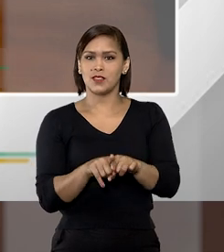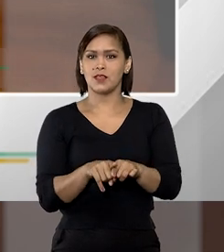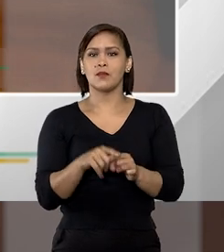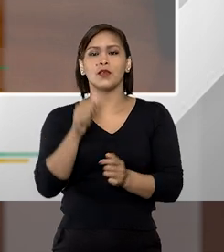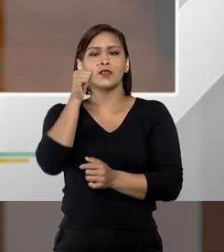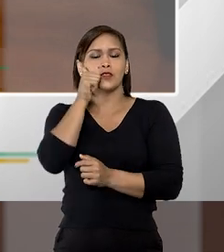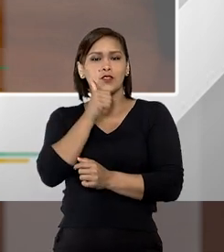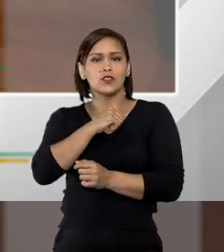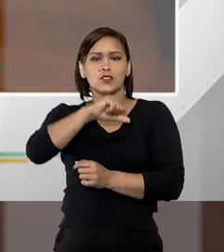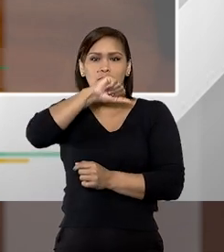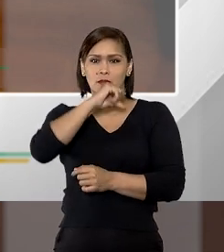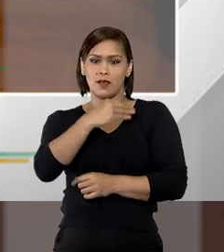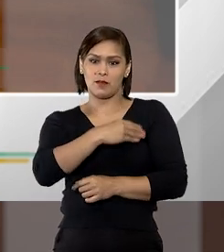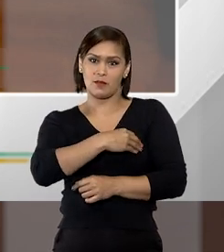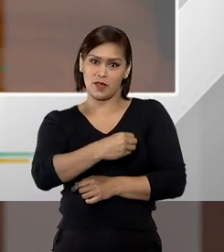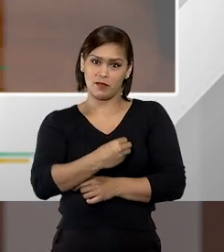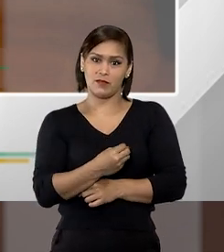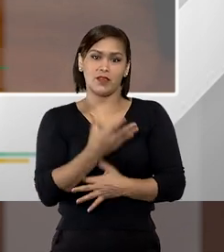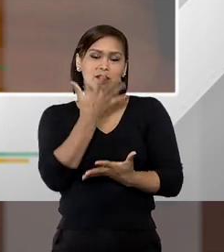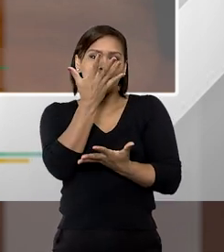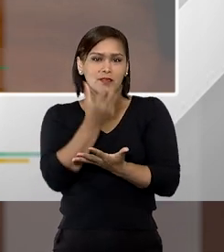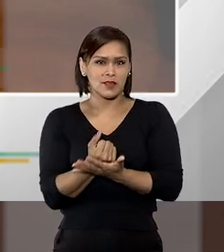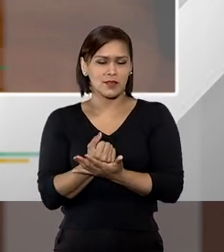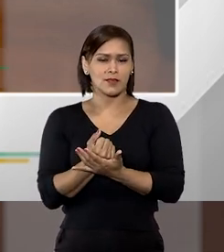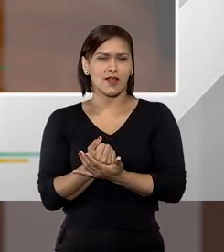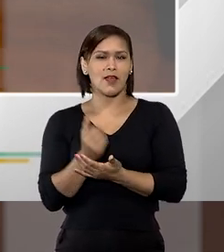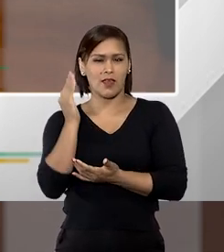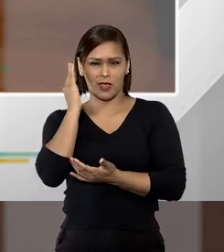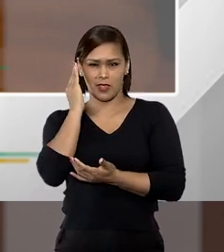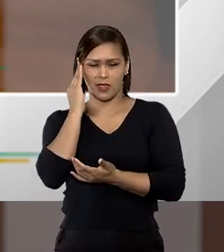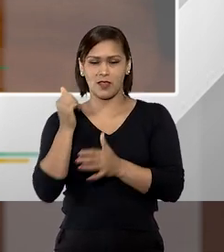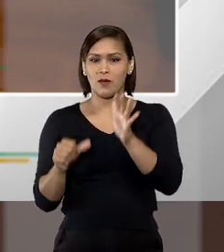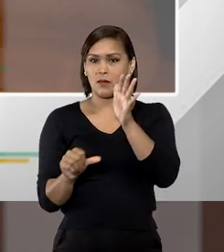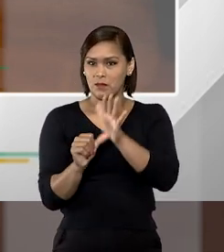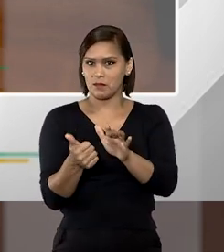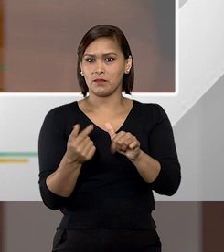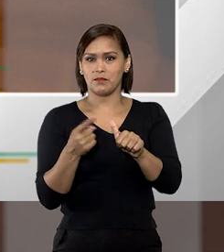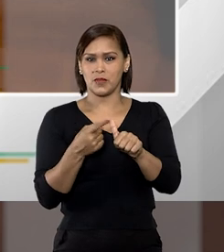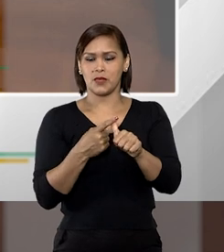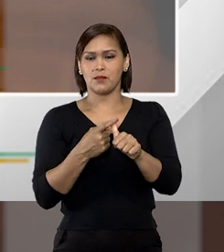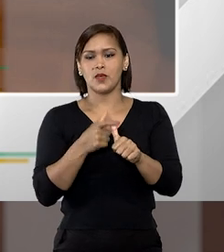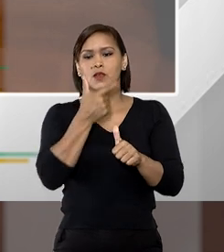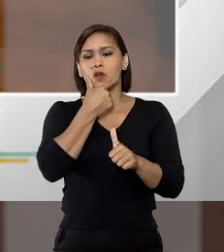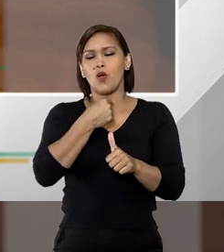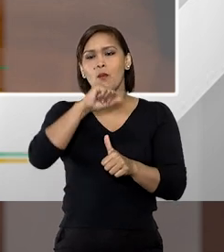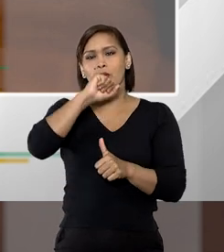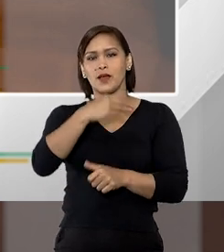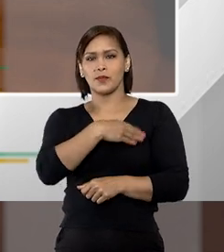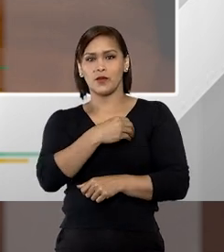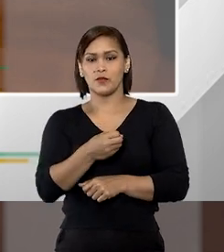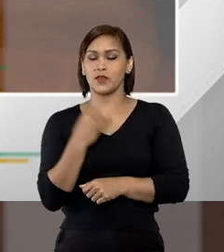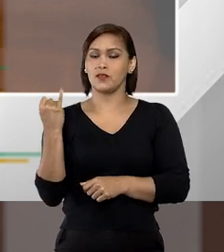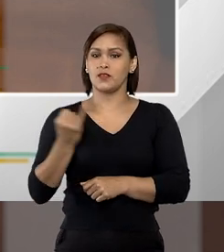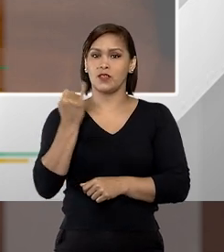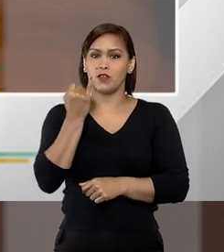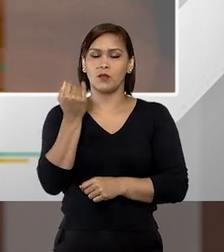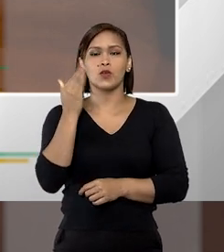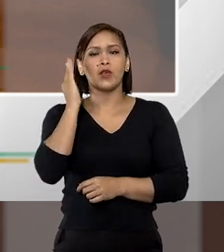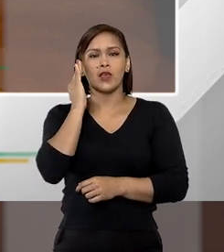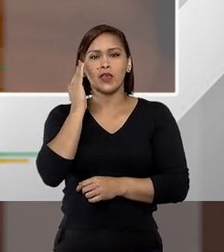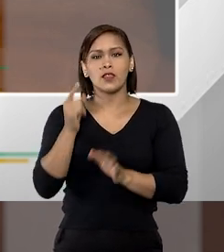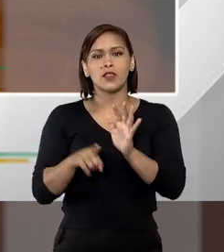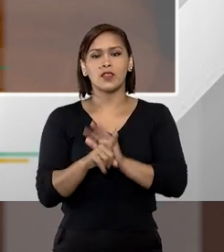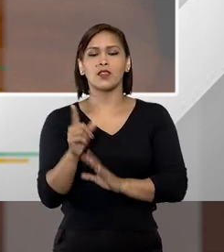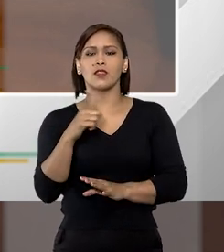de mãe para filha na aceitação, então vamos colocar primeiro, né, do pai para o filho, então é muito importante a entender